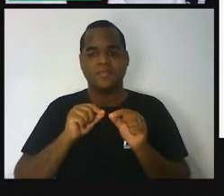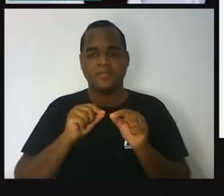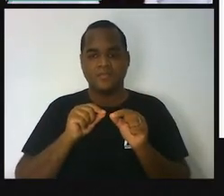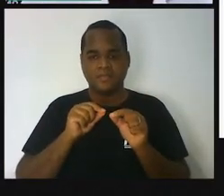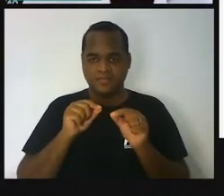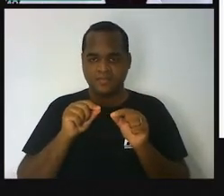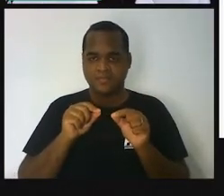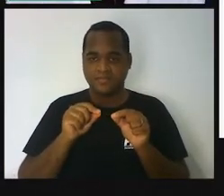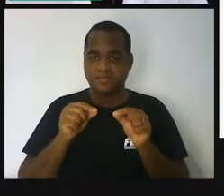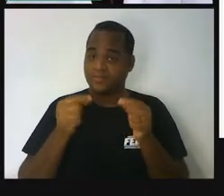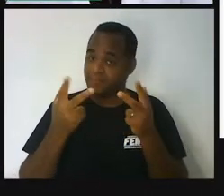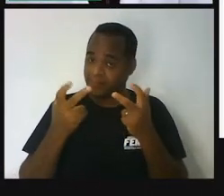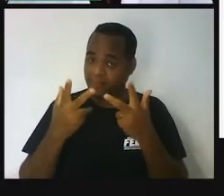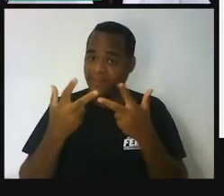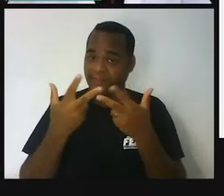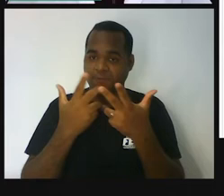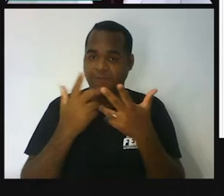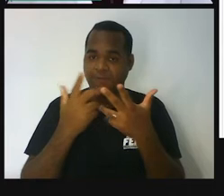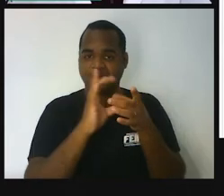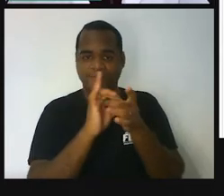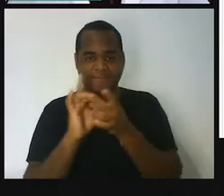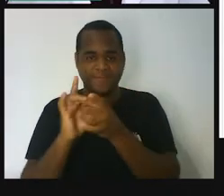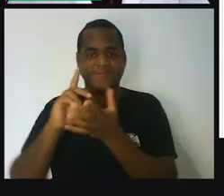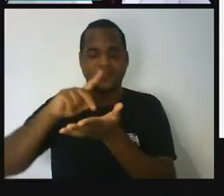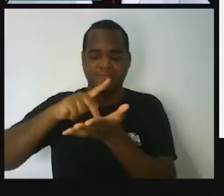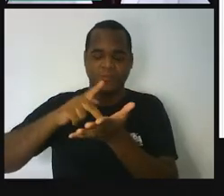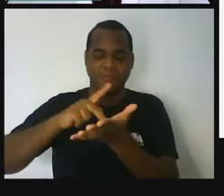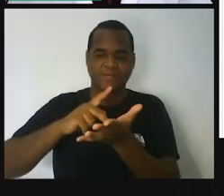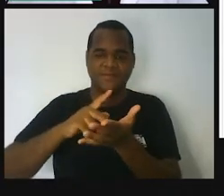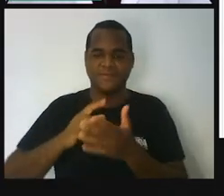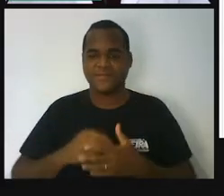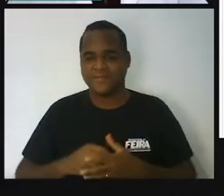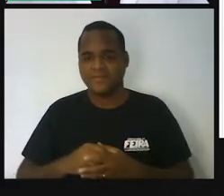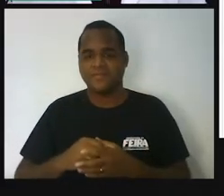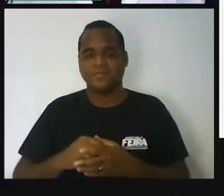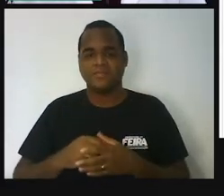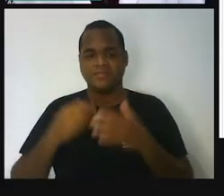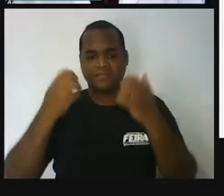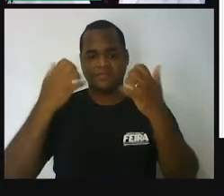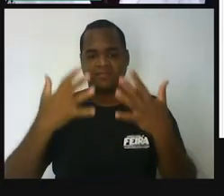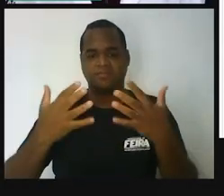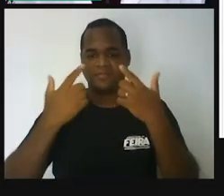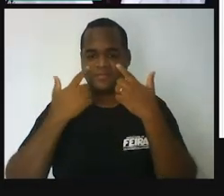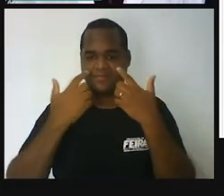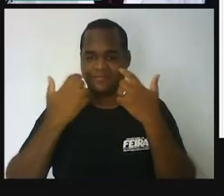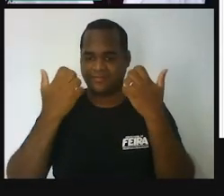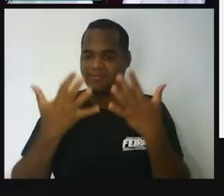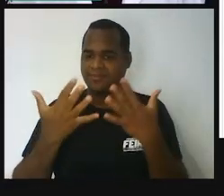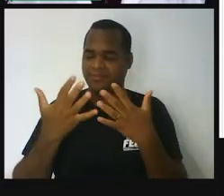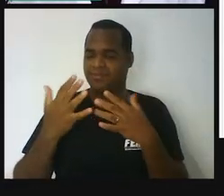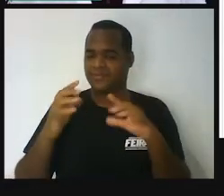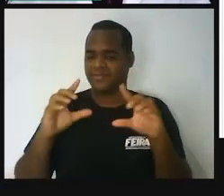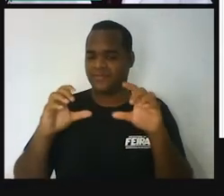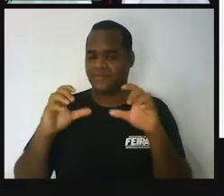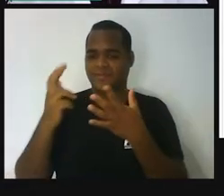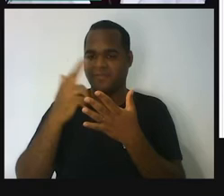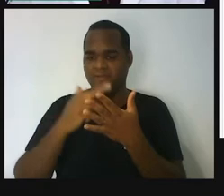ver, né? Coisas relacionadas à geometria. Como a gente viu, né? Essas figuras